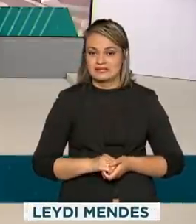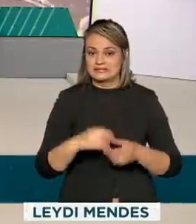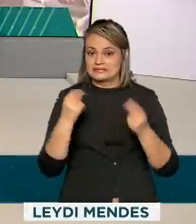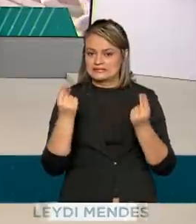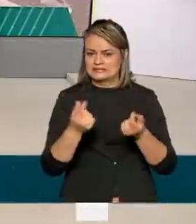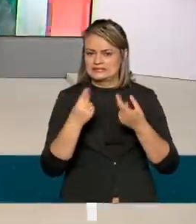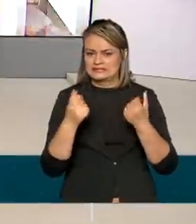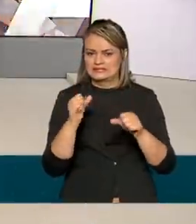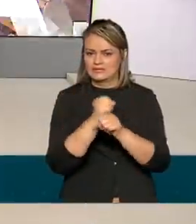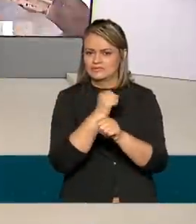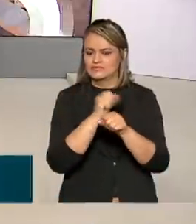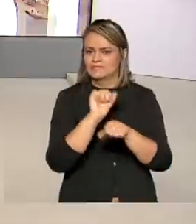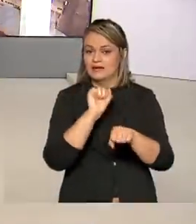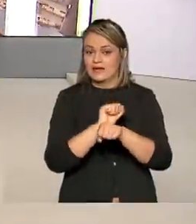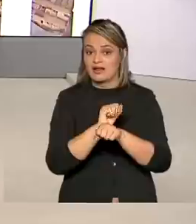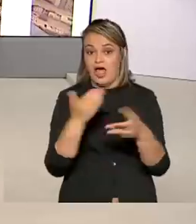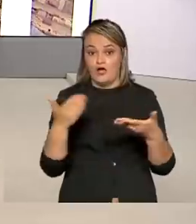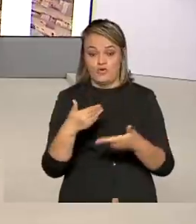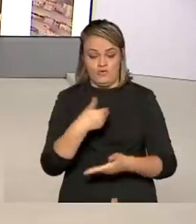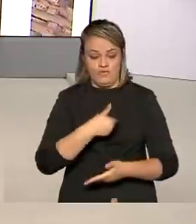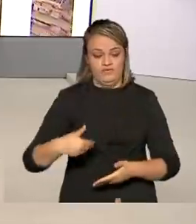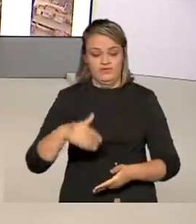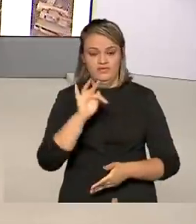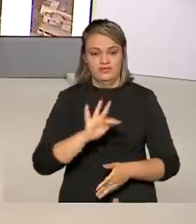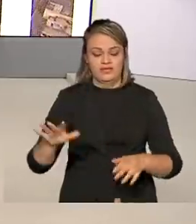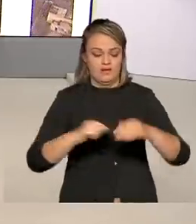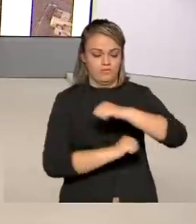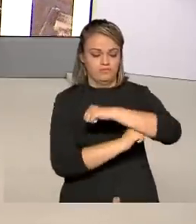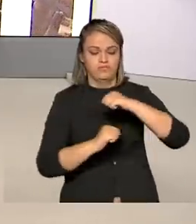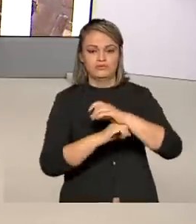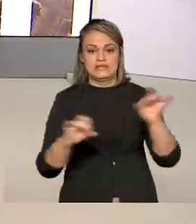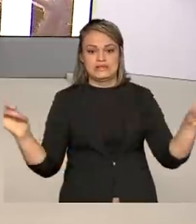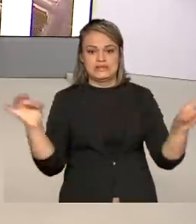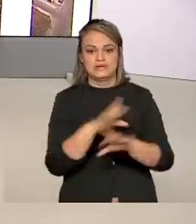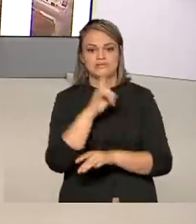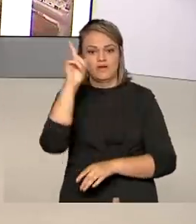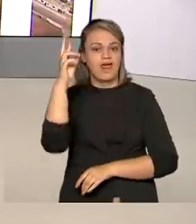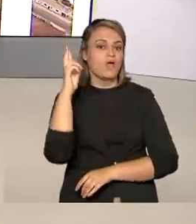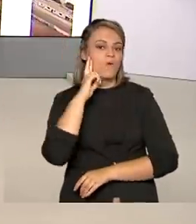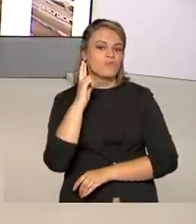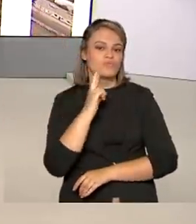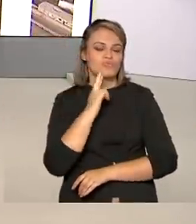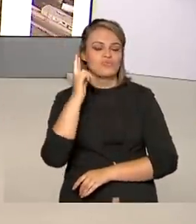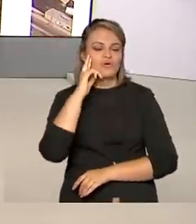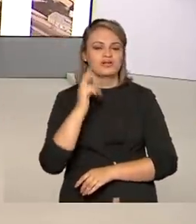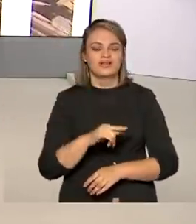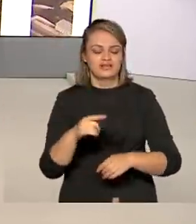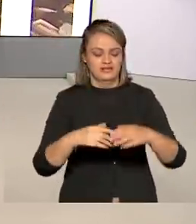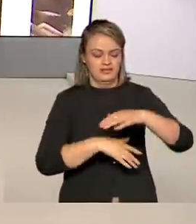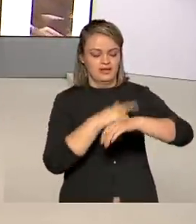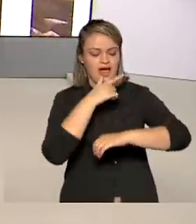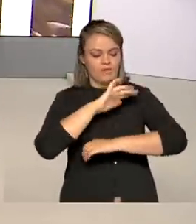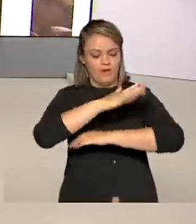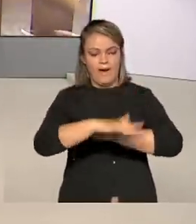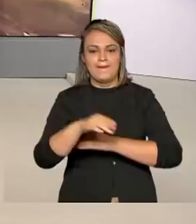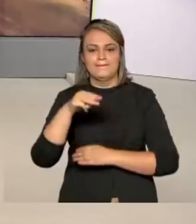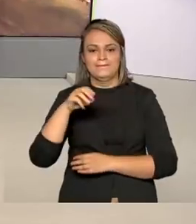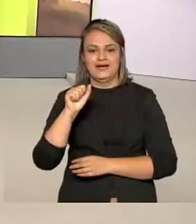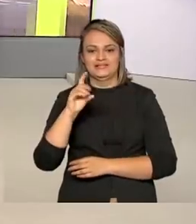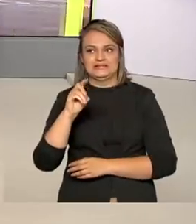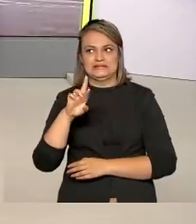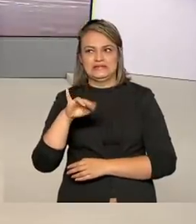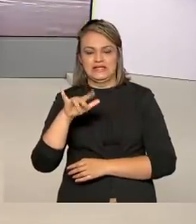anos de obras paradas, o governo federal concluiu a ponte do Abunã, em Rondônia, que fica sobre o Rio Madeira. A ponte,